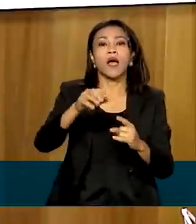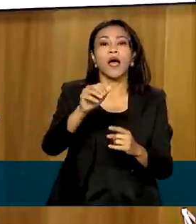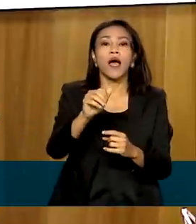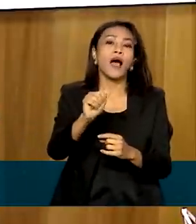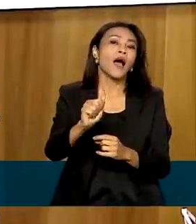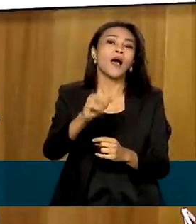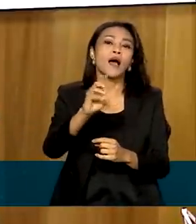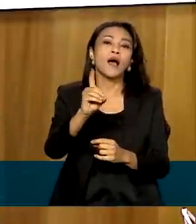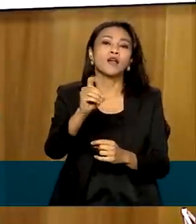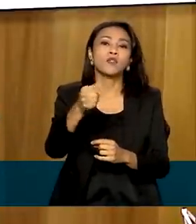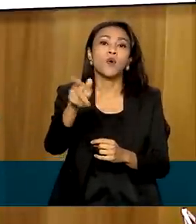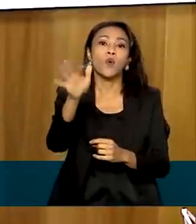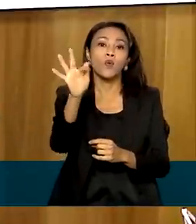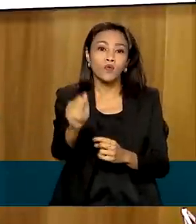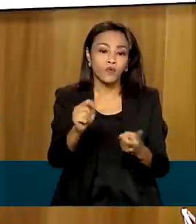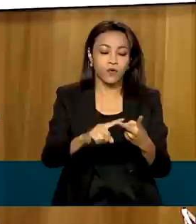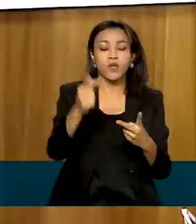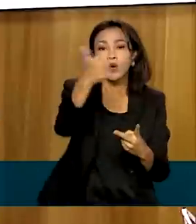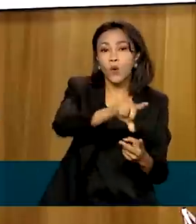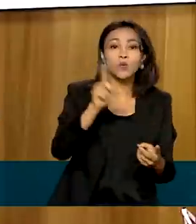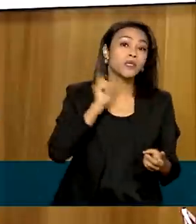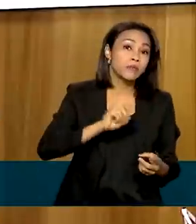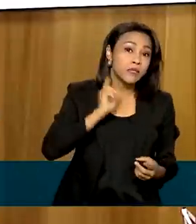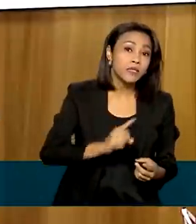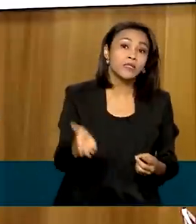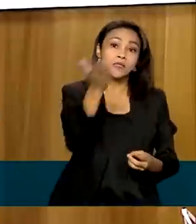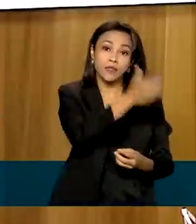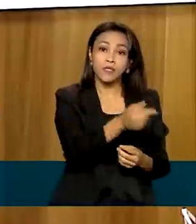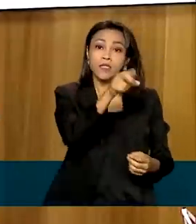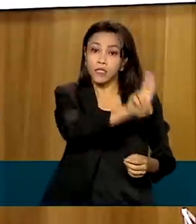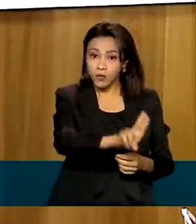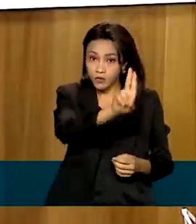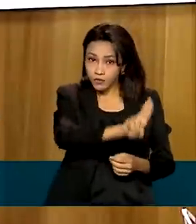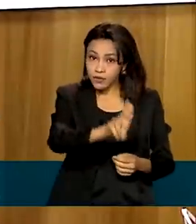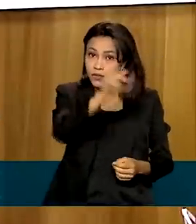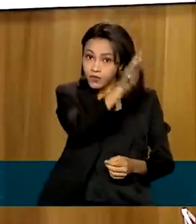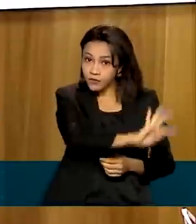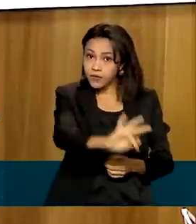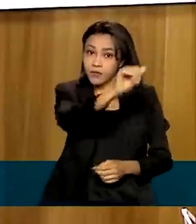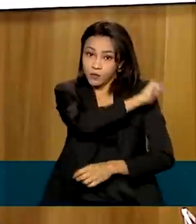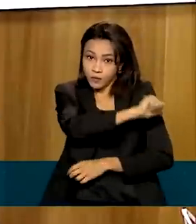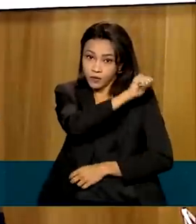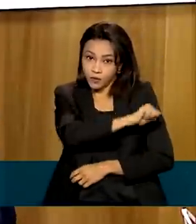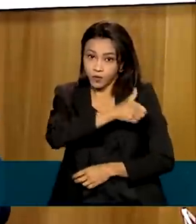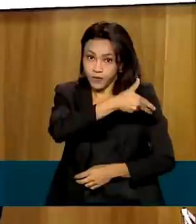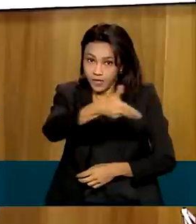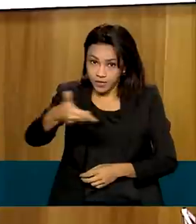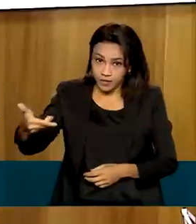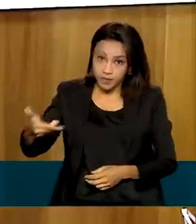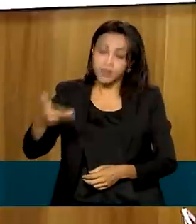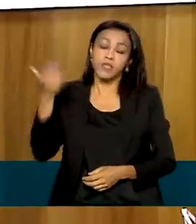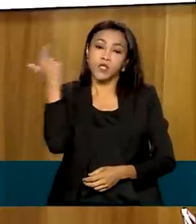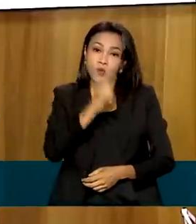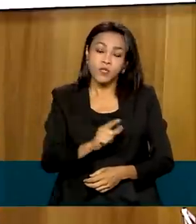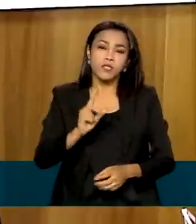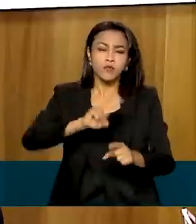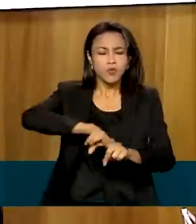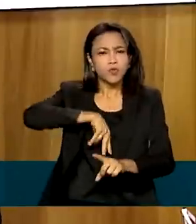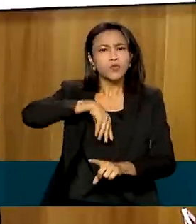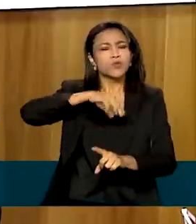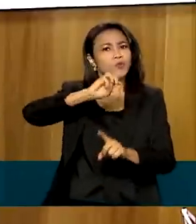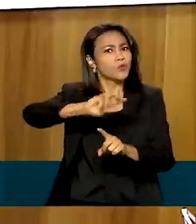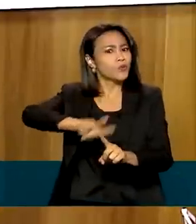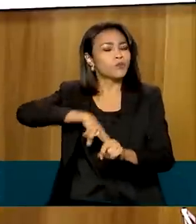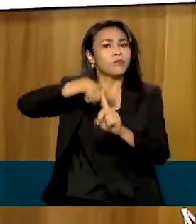FUNED, que é em Minas Gerais, e o laboratório da Universidade Federal do Rio de Janeiro. E nós já duplicamos essa capacidade